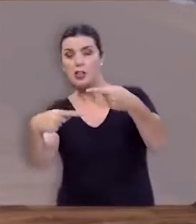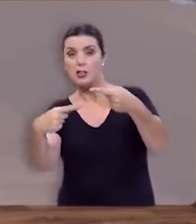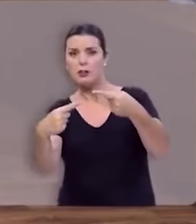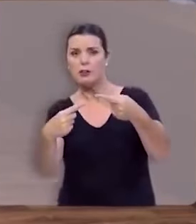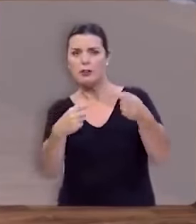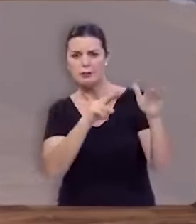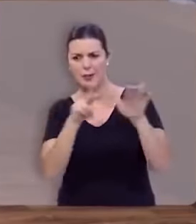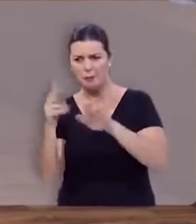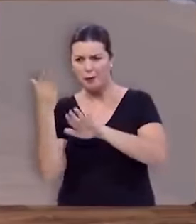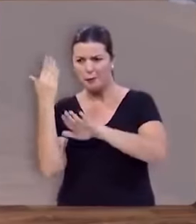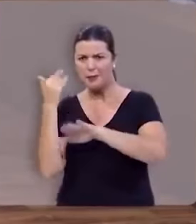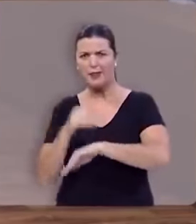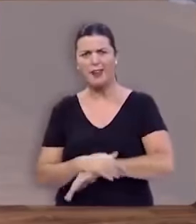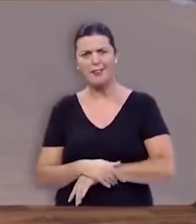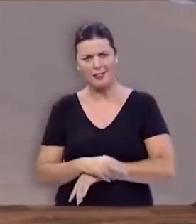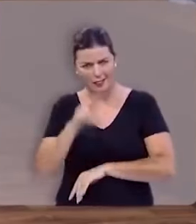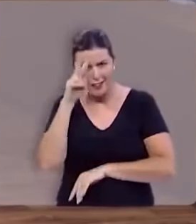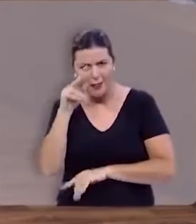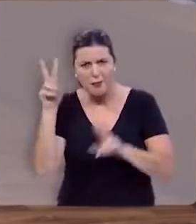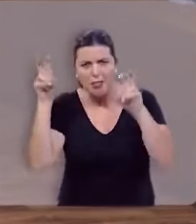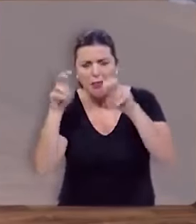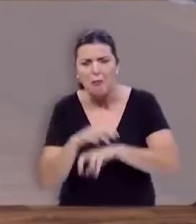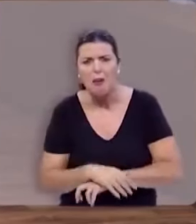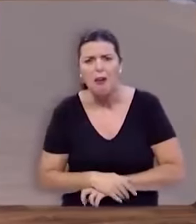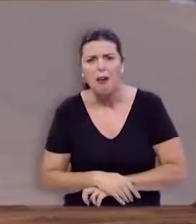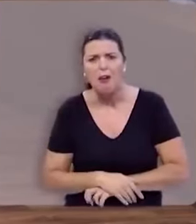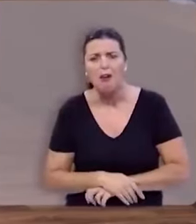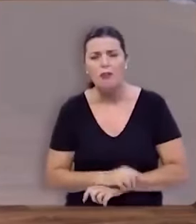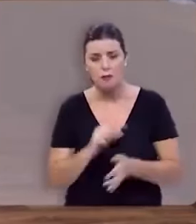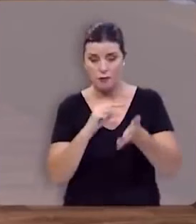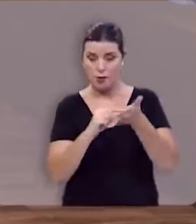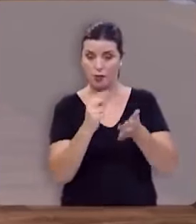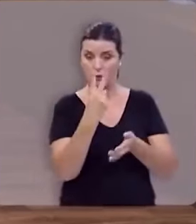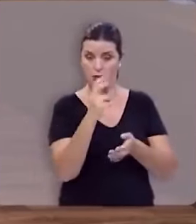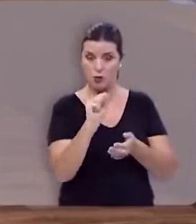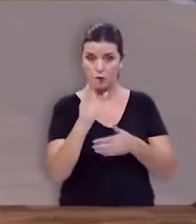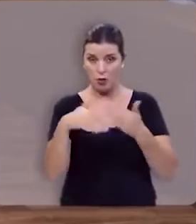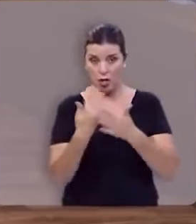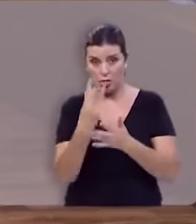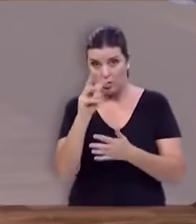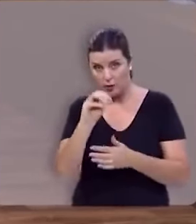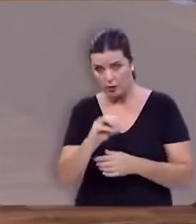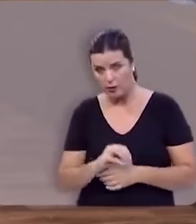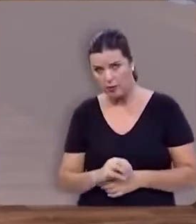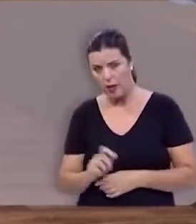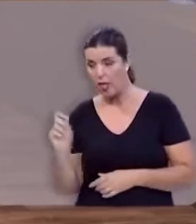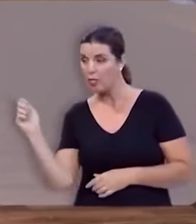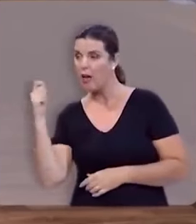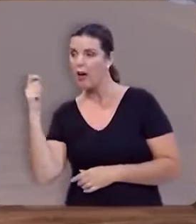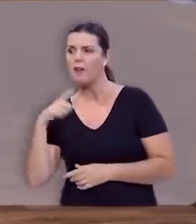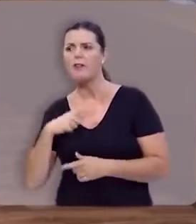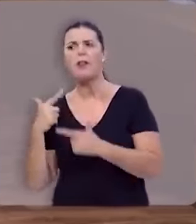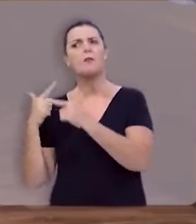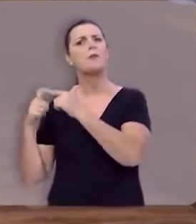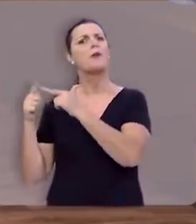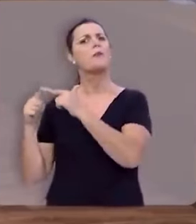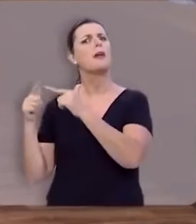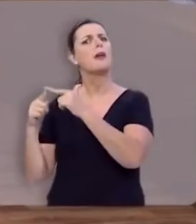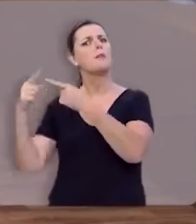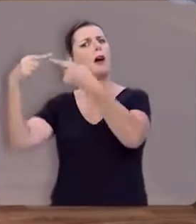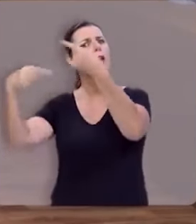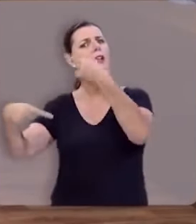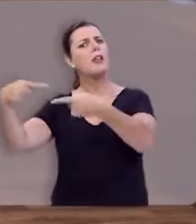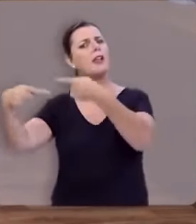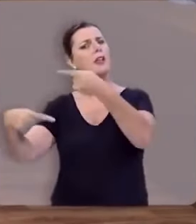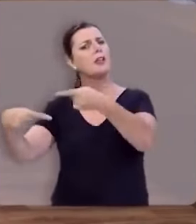mensagem de sábado passado nos versos 28 a 30 Davi teve que lidar com as críticas do seu